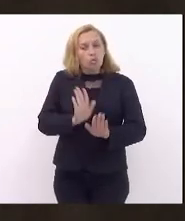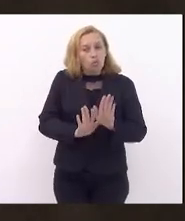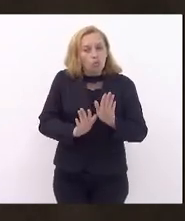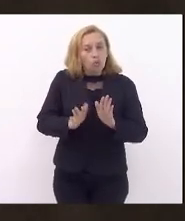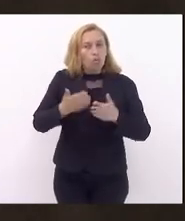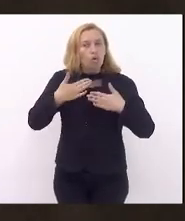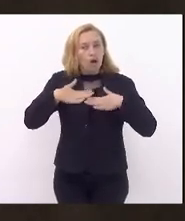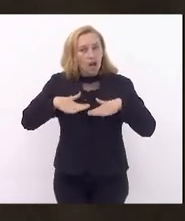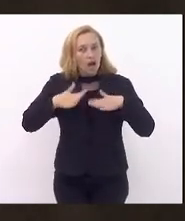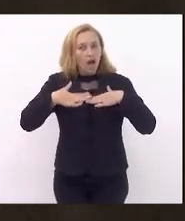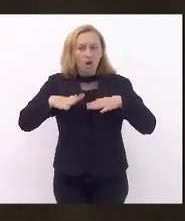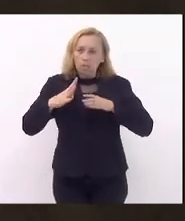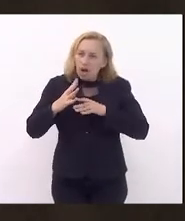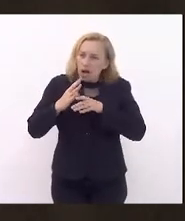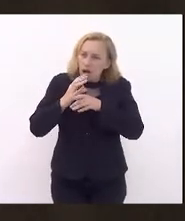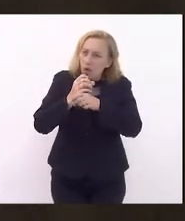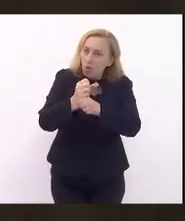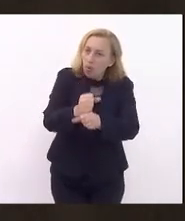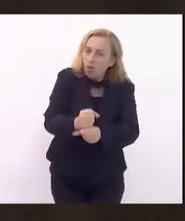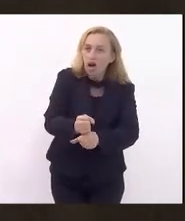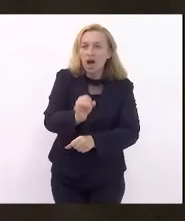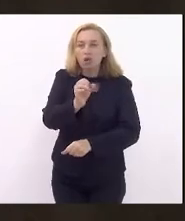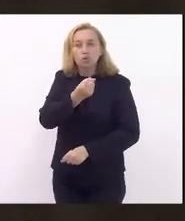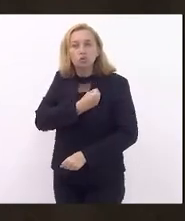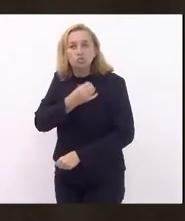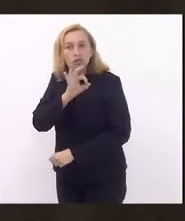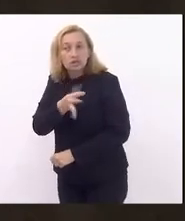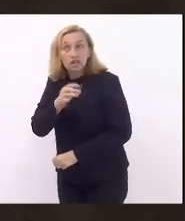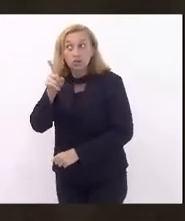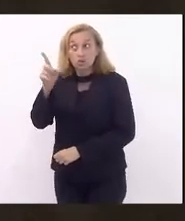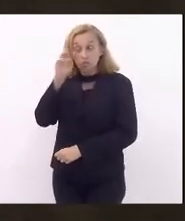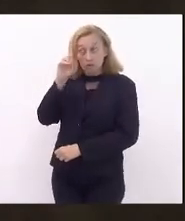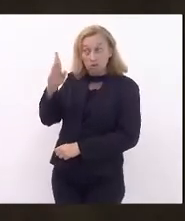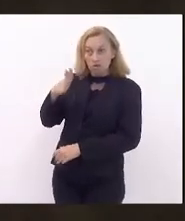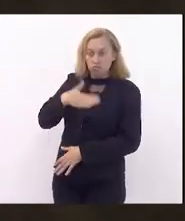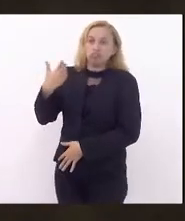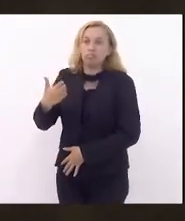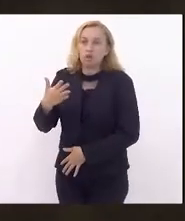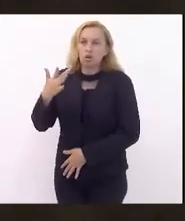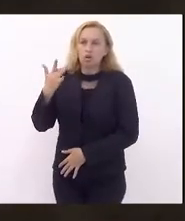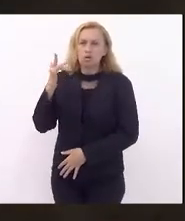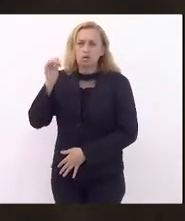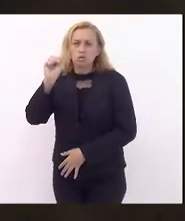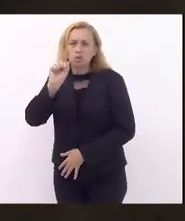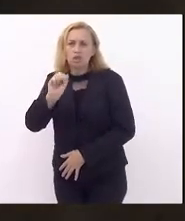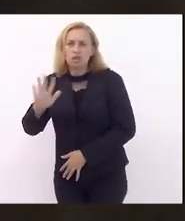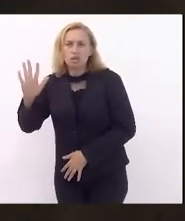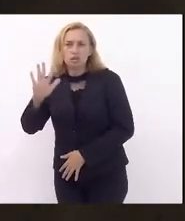número, só vai tomar um susto, do Tesouro Nacional